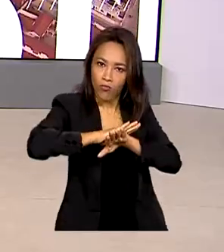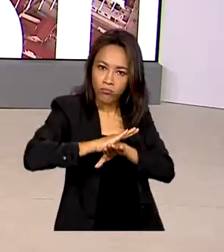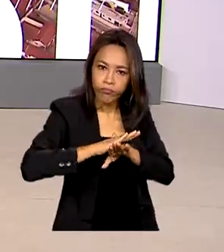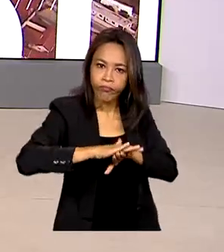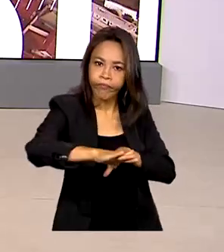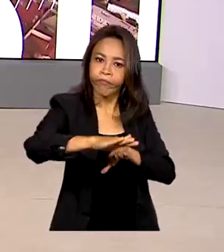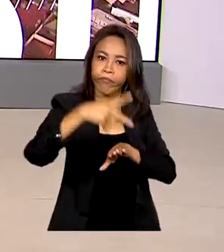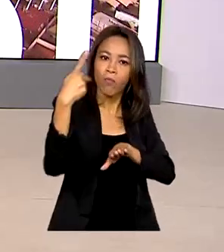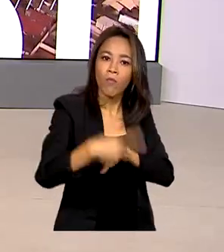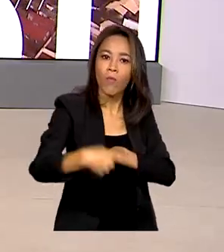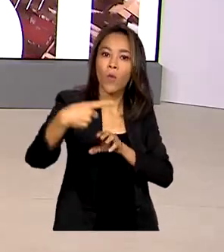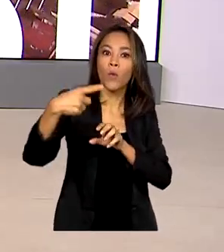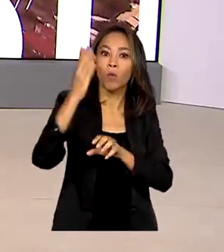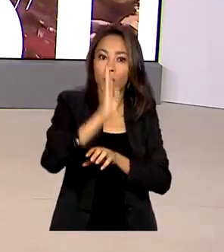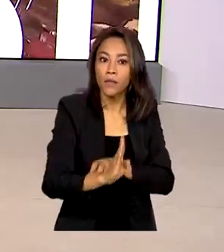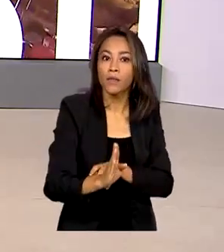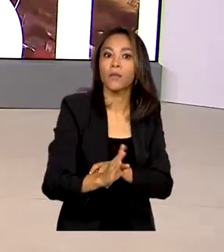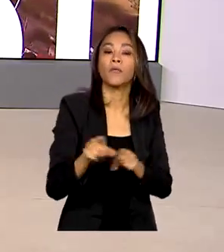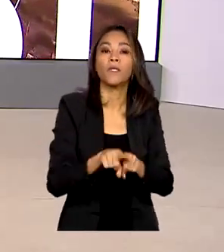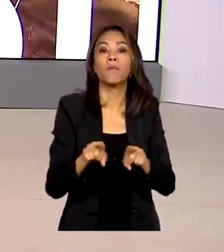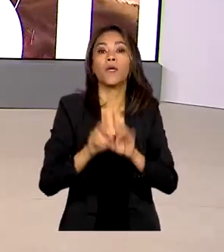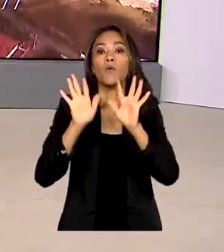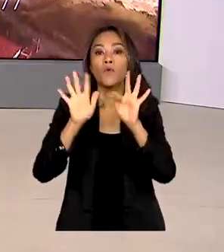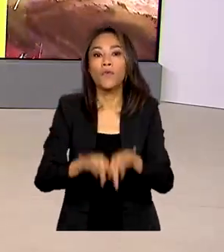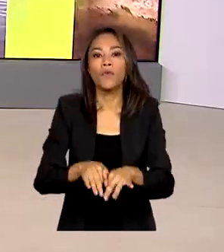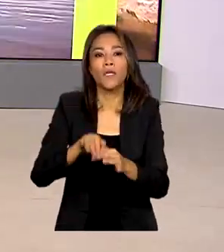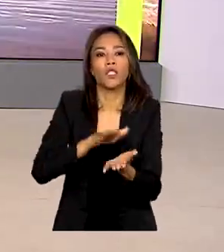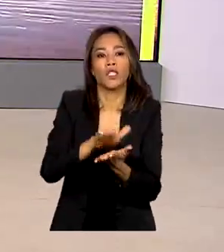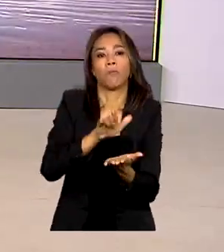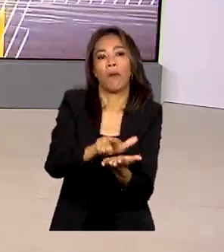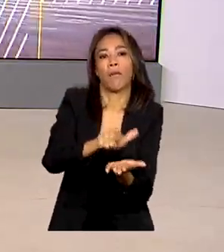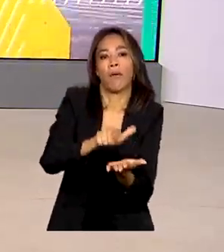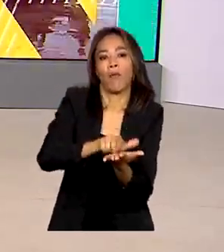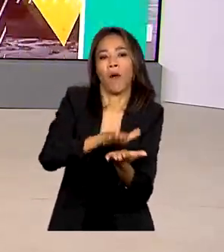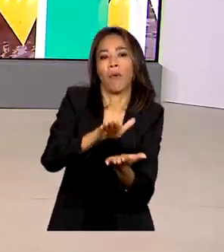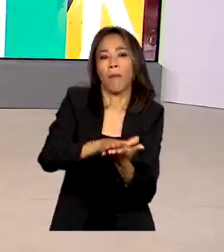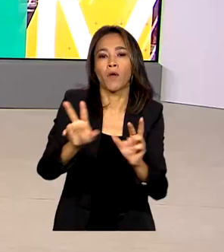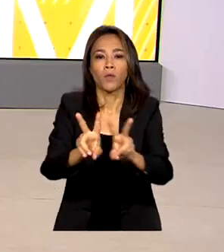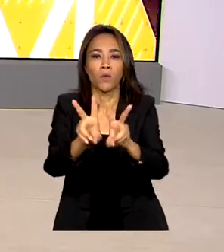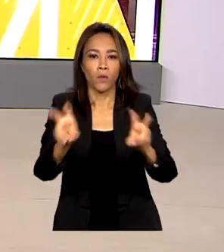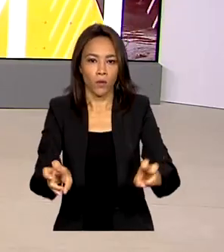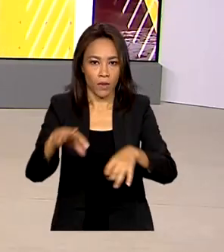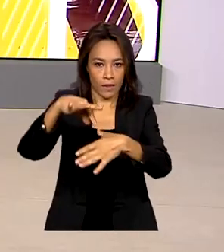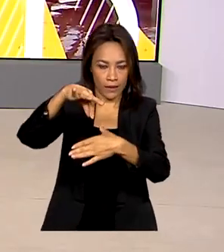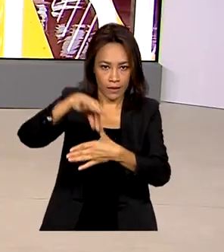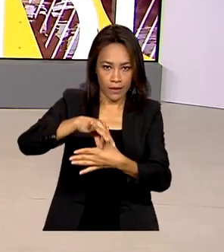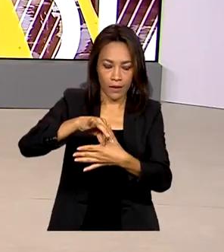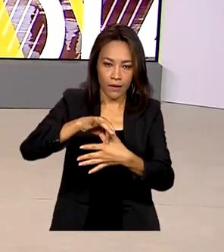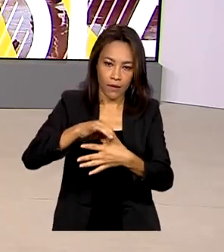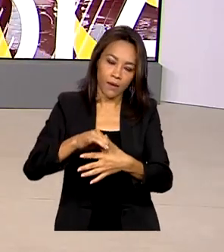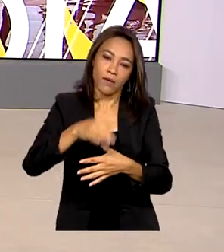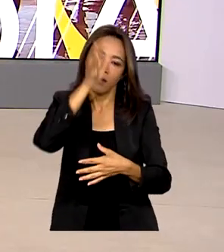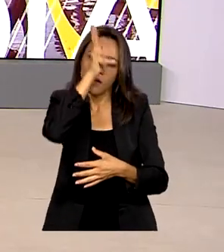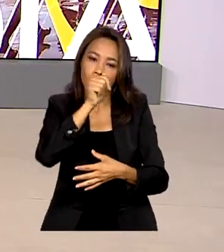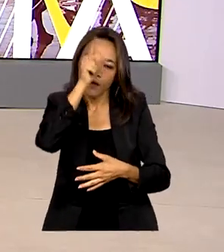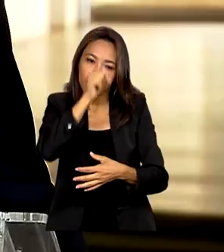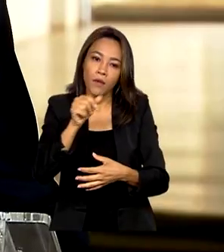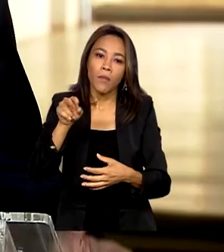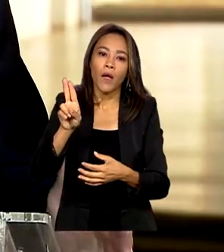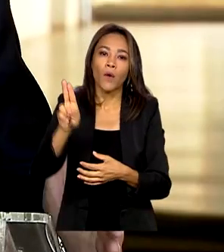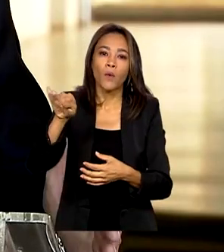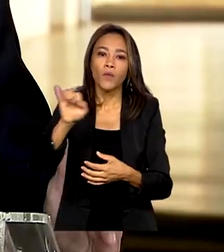Alckmin também anunciou o fim da emissão de papel para exportação de carne de frango para a União Europeia e o Reino Unido.